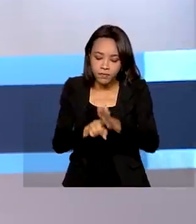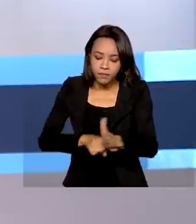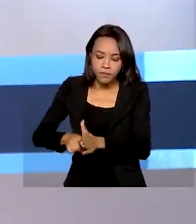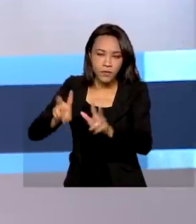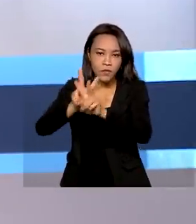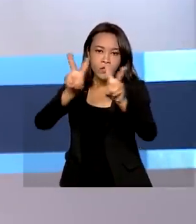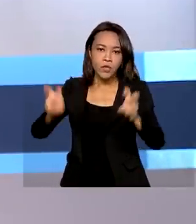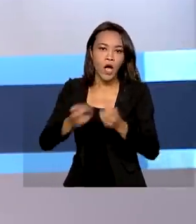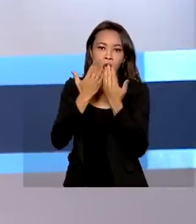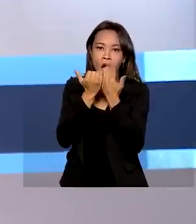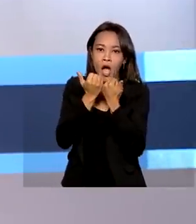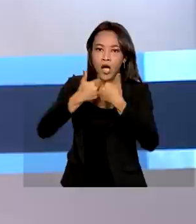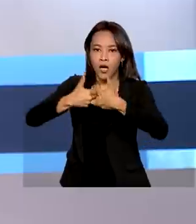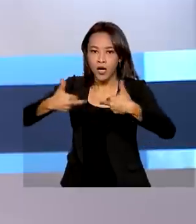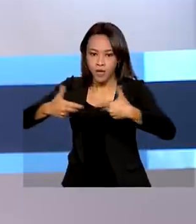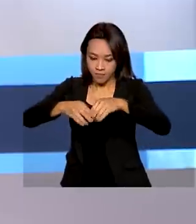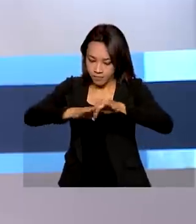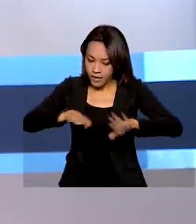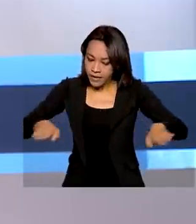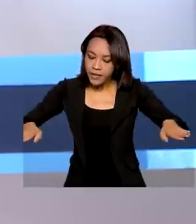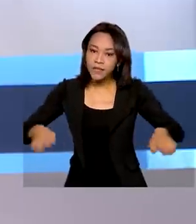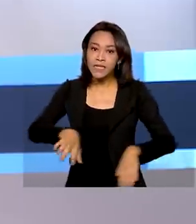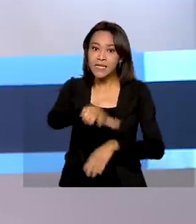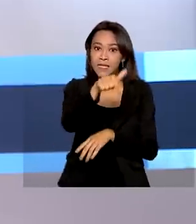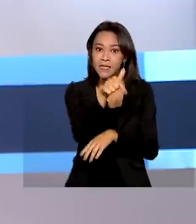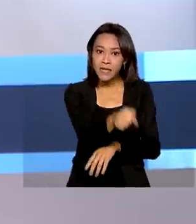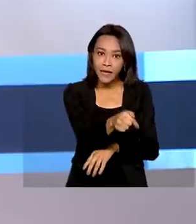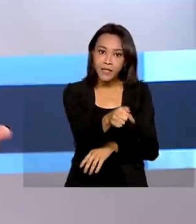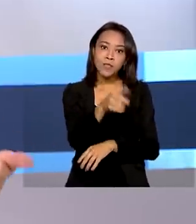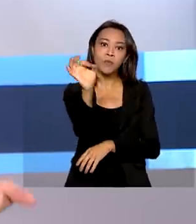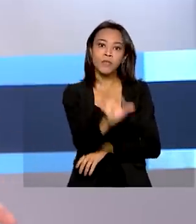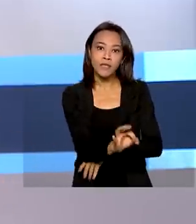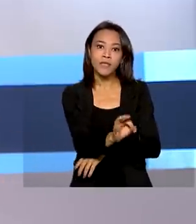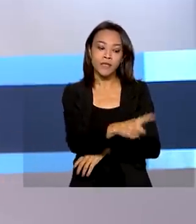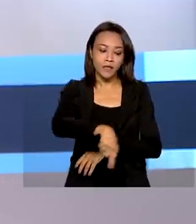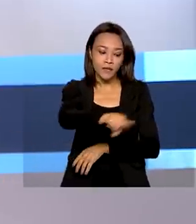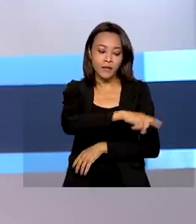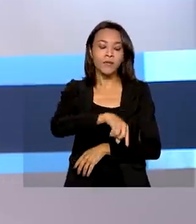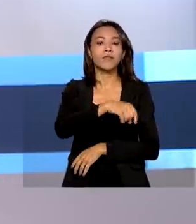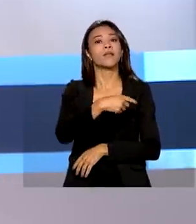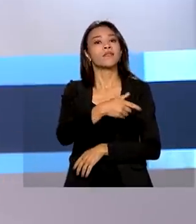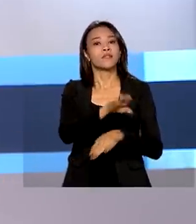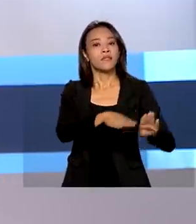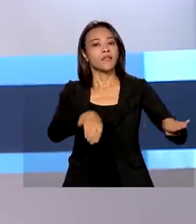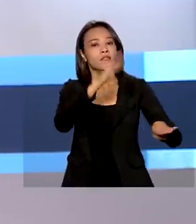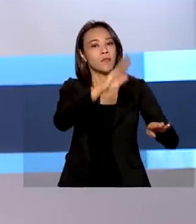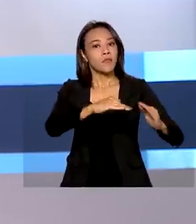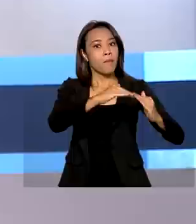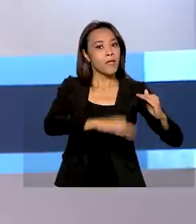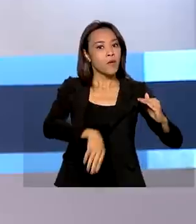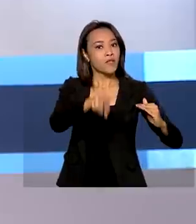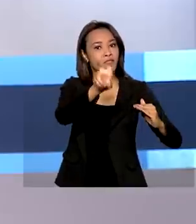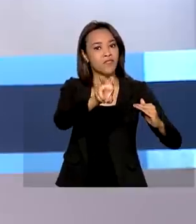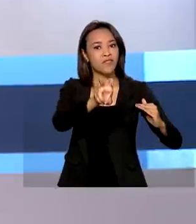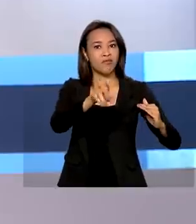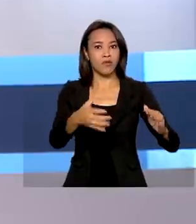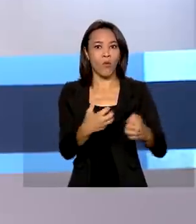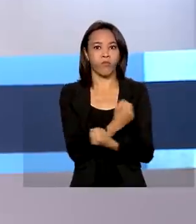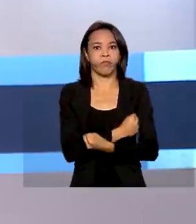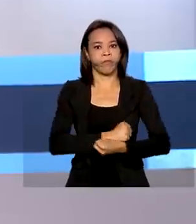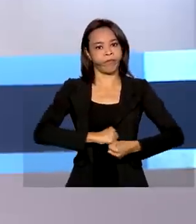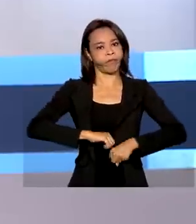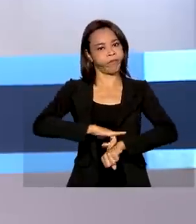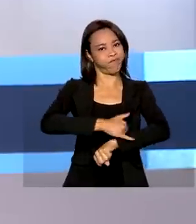Nutrição Infantil, 7% das crianças brasileiras menores de 5 anos estão com excesso de peso. Para